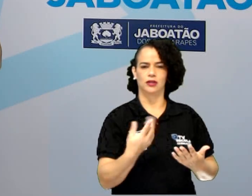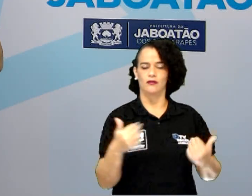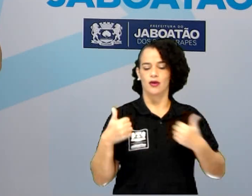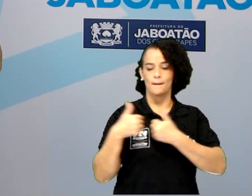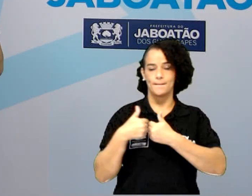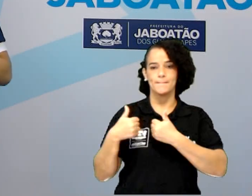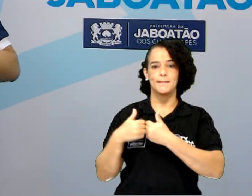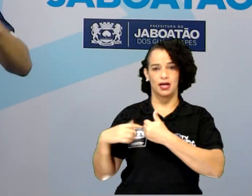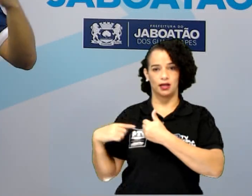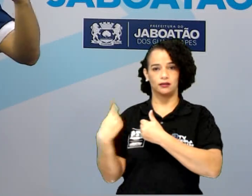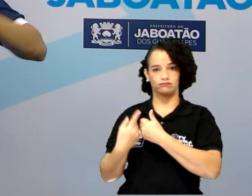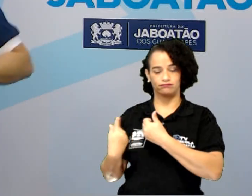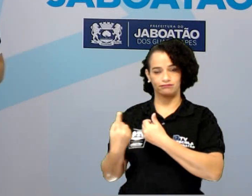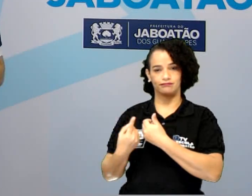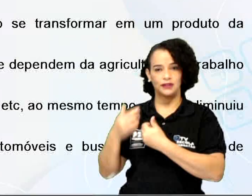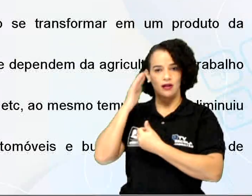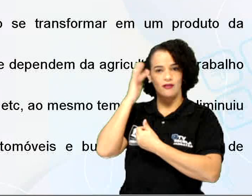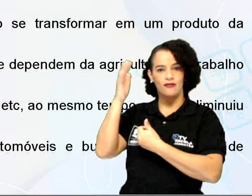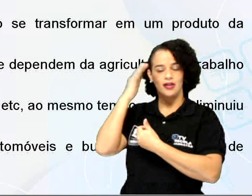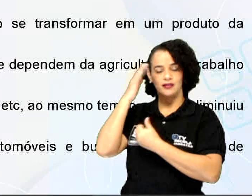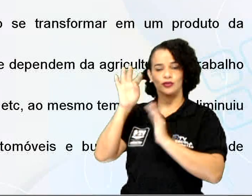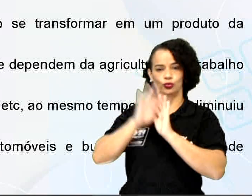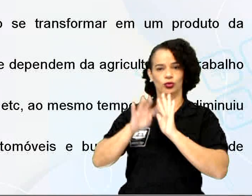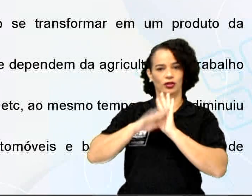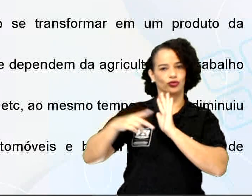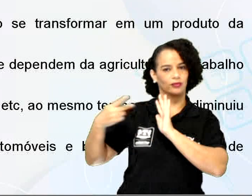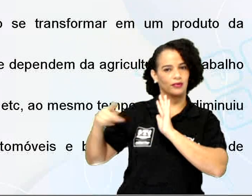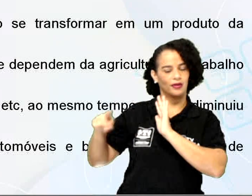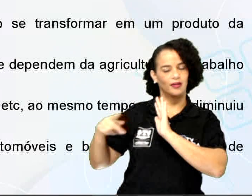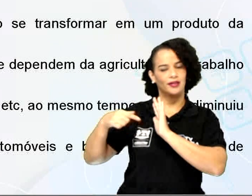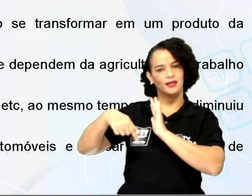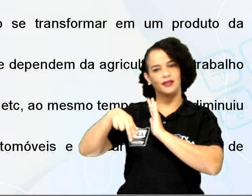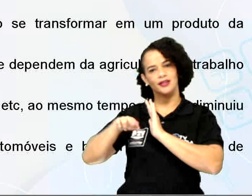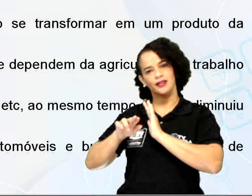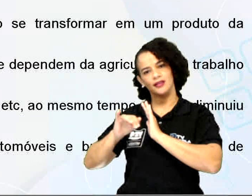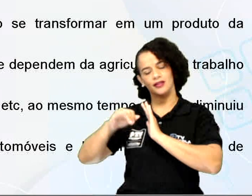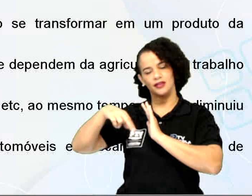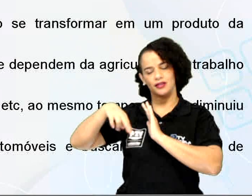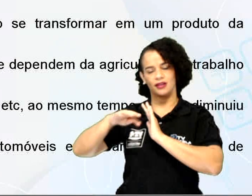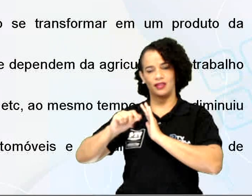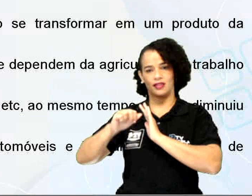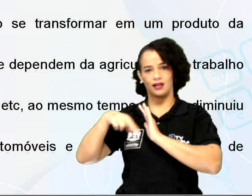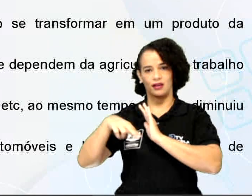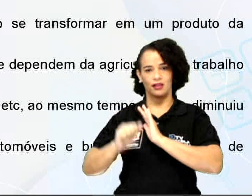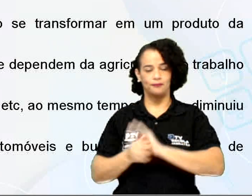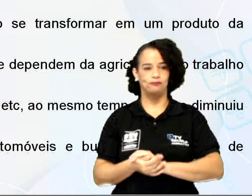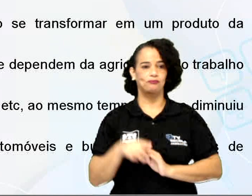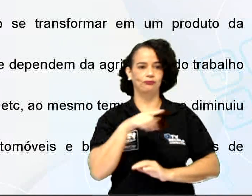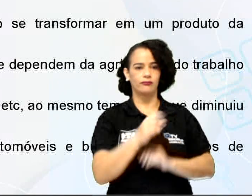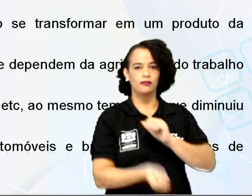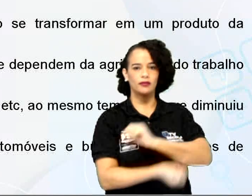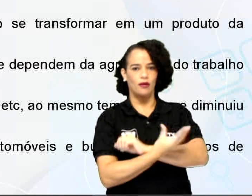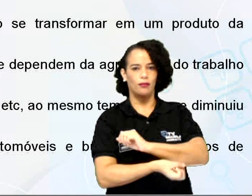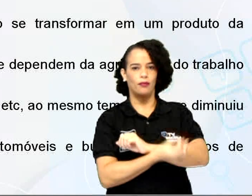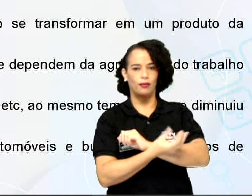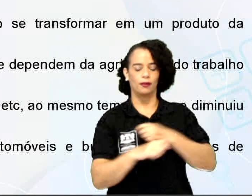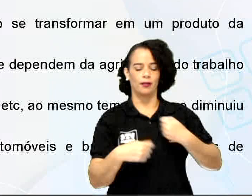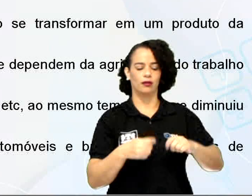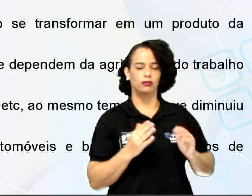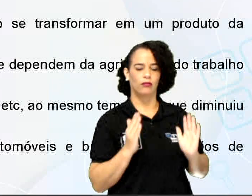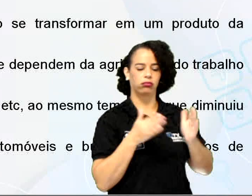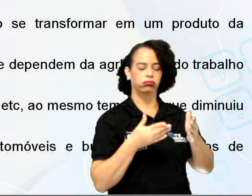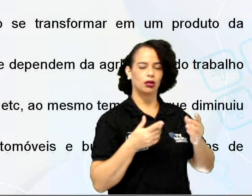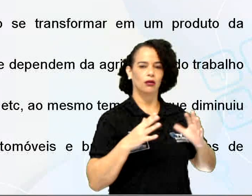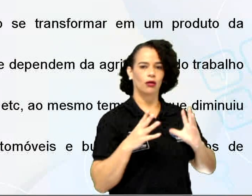mais próximo da reflexão trazida pelo texto do Quintana, ok? Item A. A corrupção deve ser combatida com